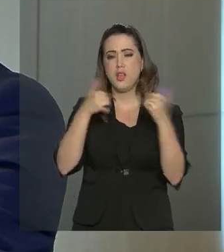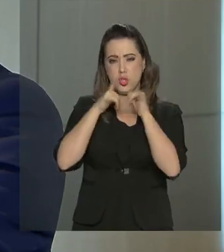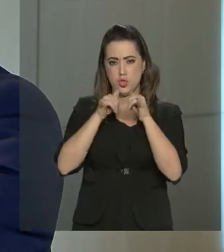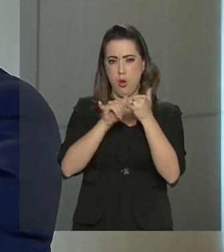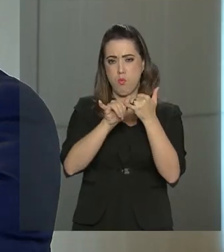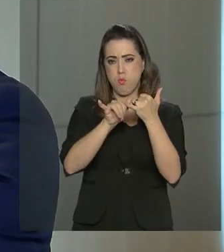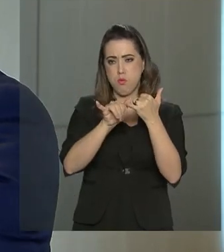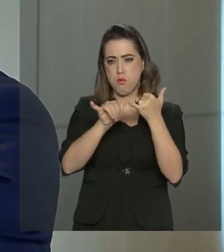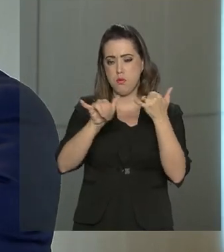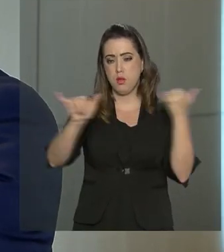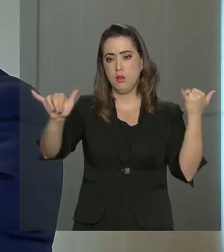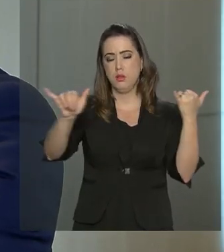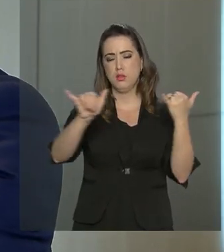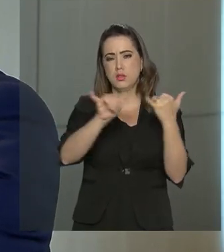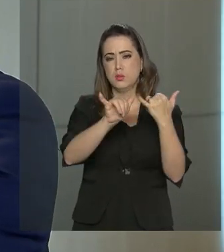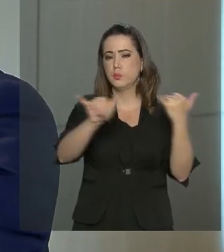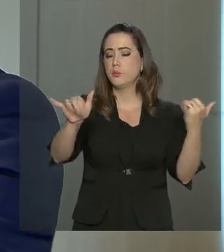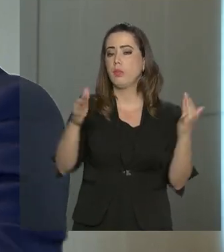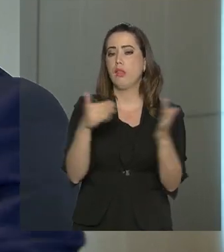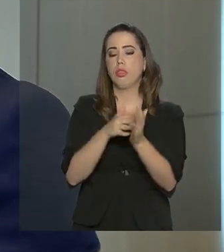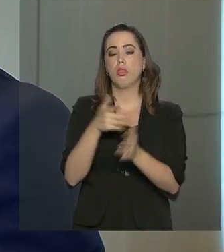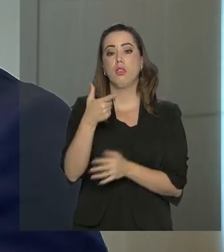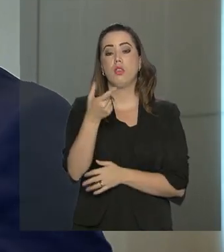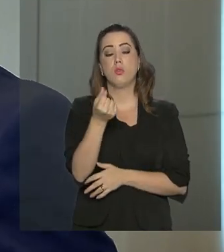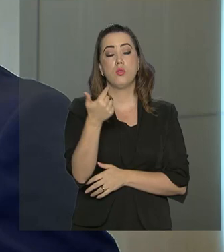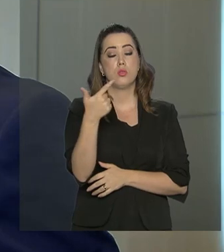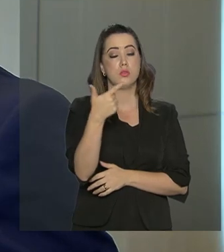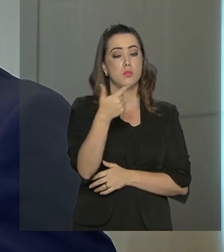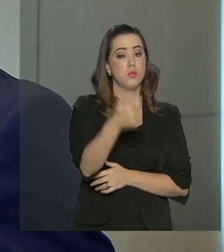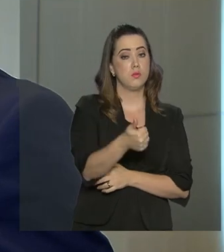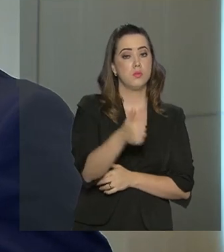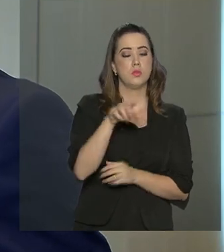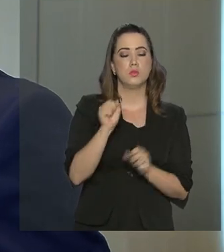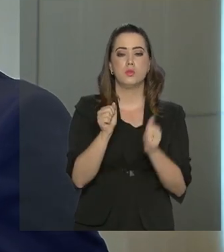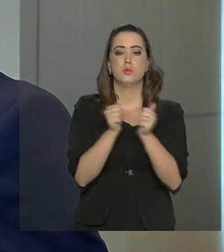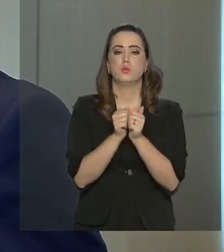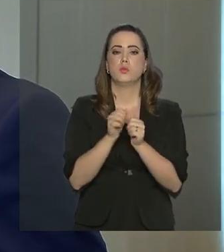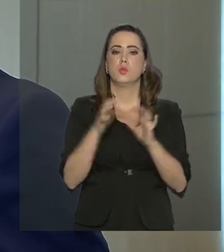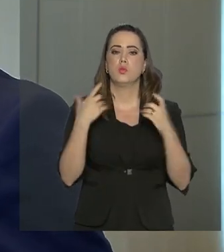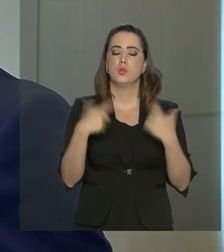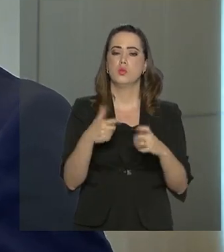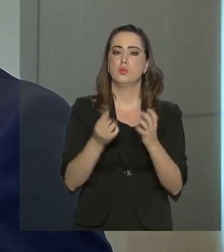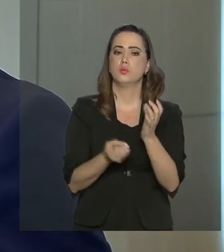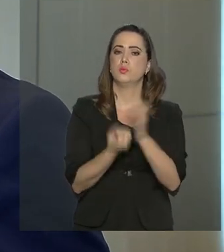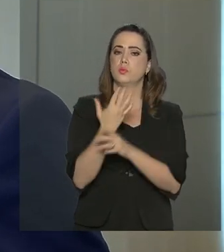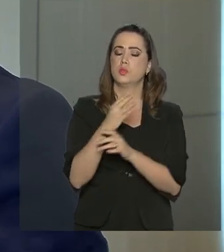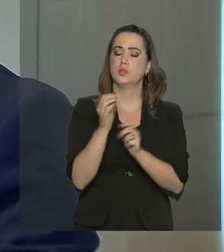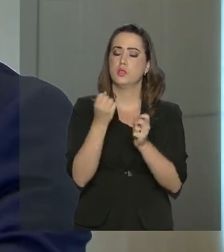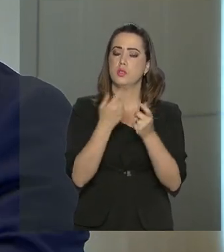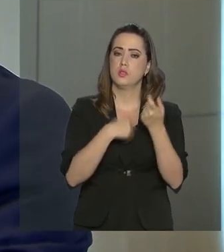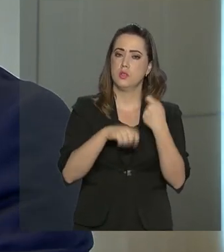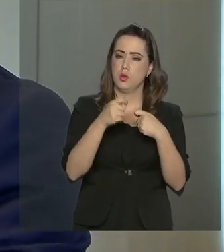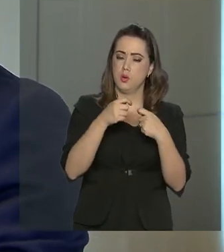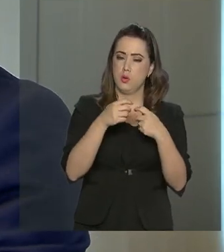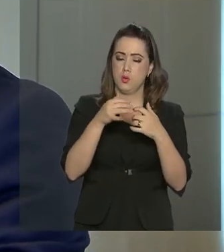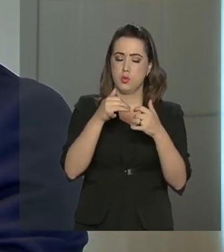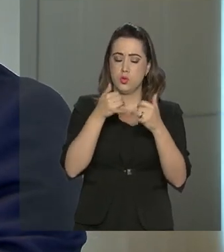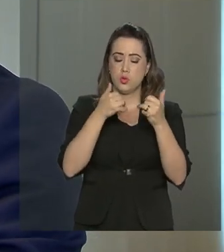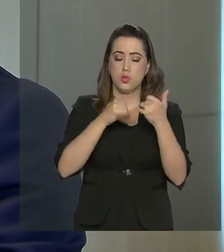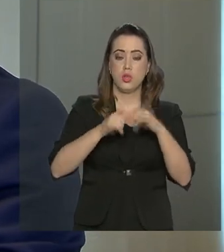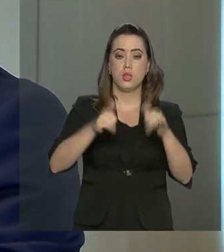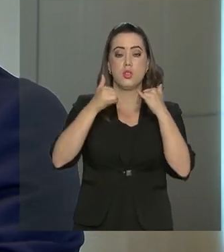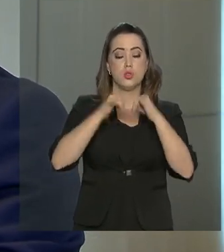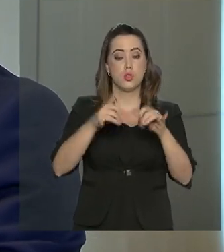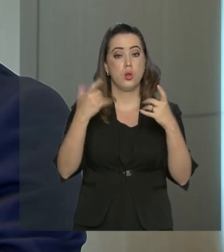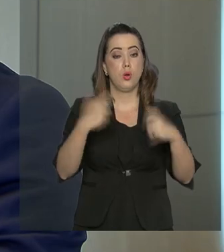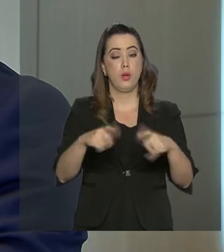de 2021 e, juntamente com o parque de geração local, que também será concluído